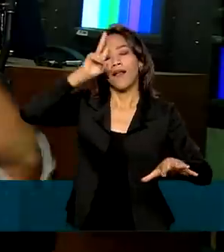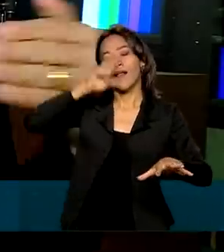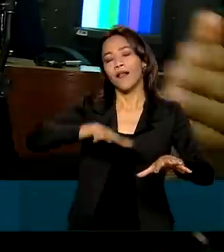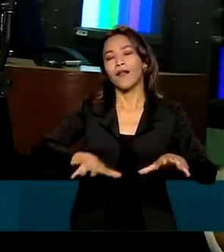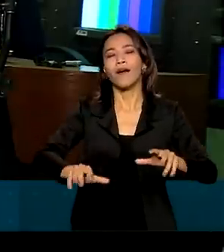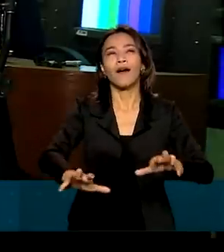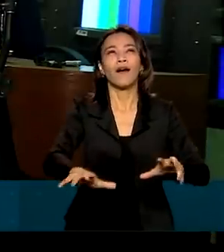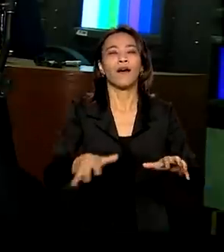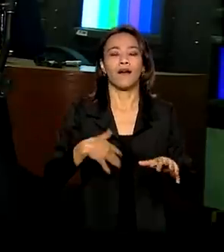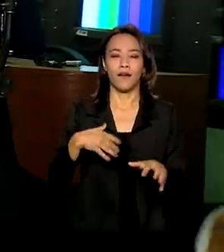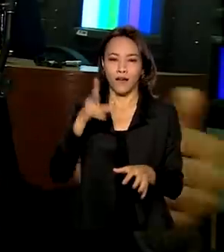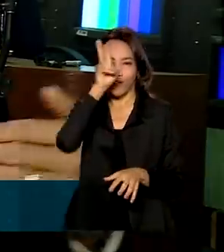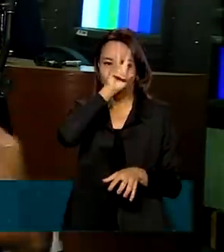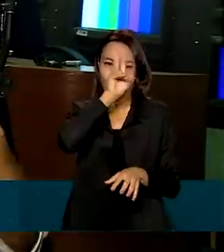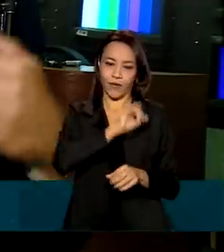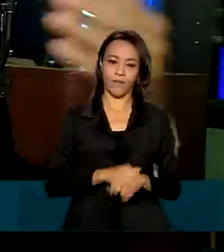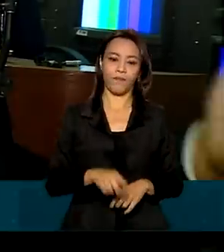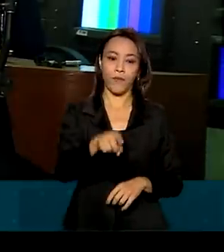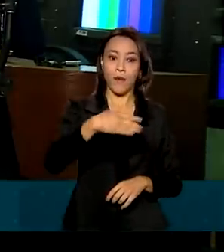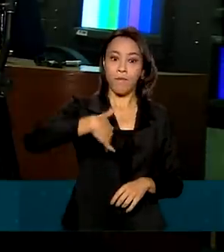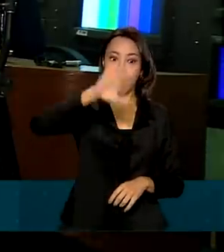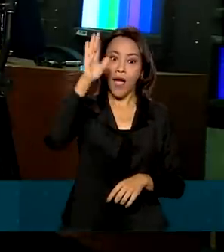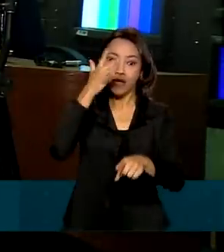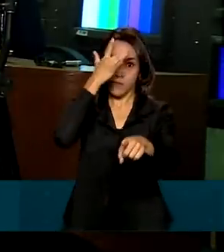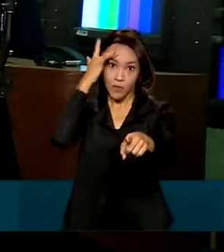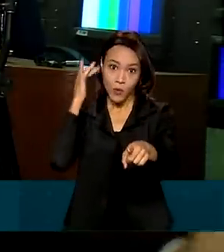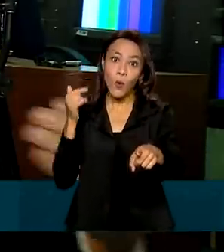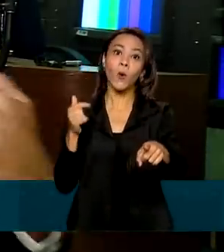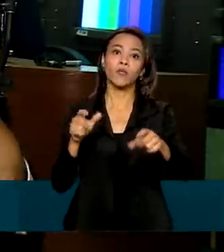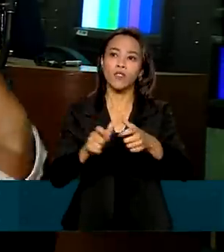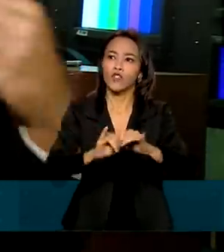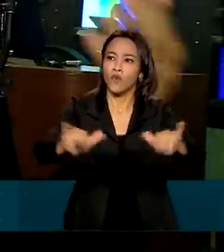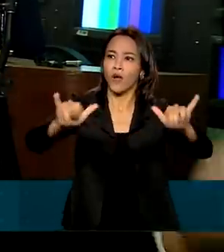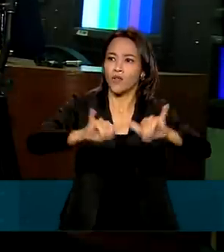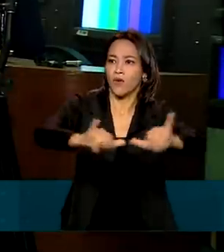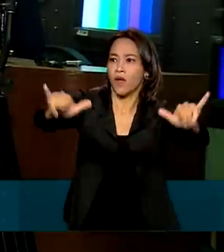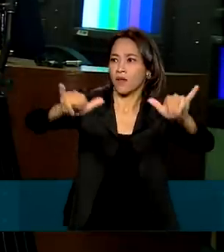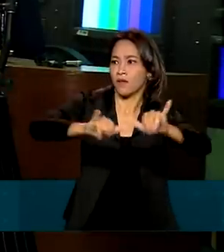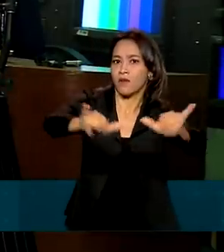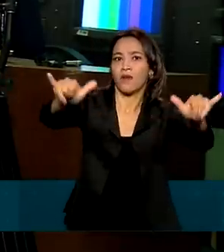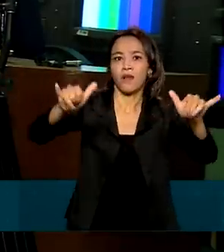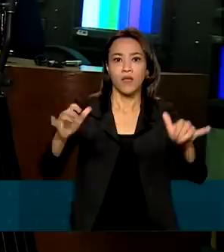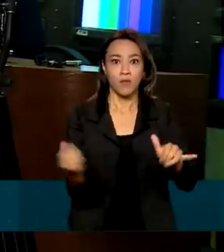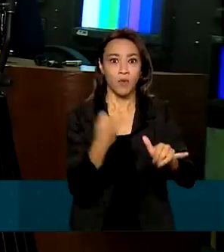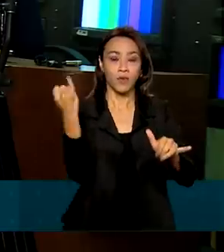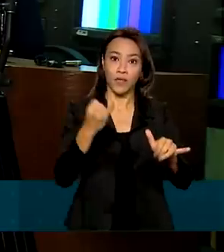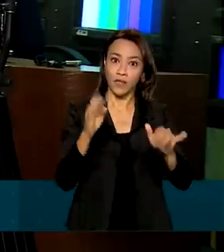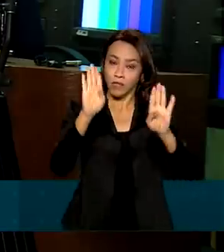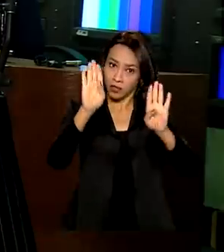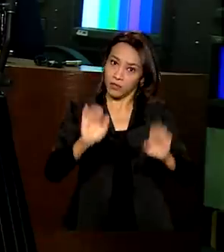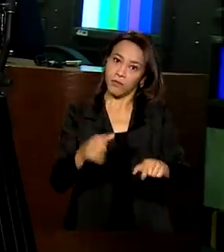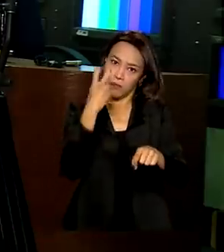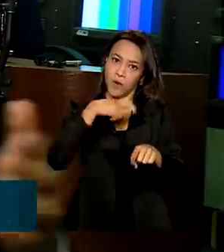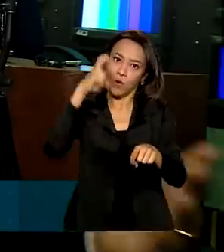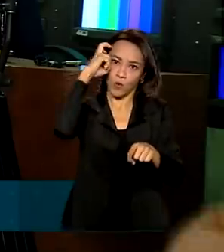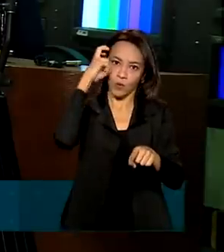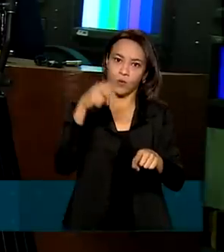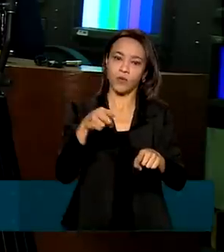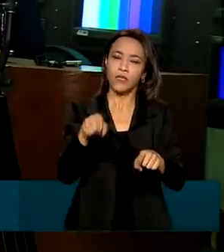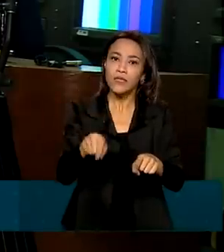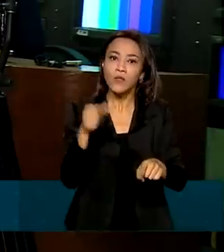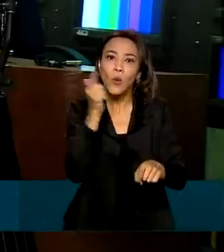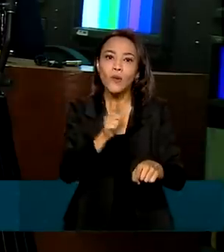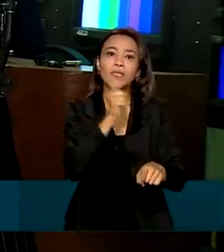Quanto mais pessoas eu alcançar, maior é a difusão desse recurso, maior é difusão desse bem cultural e isso alcança a maior